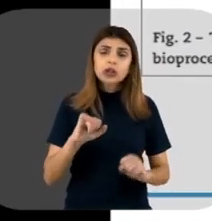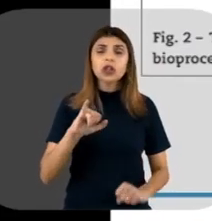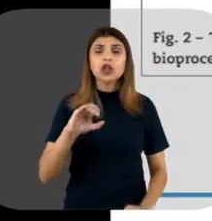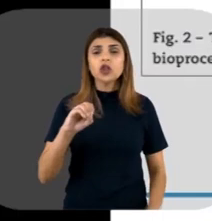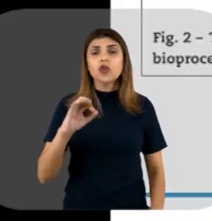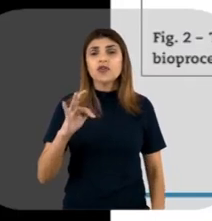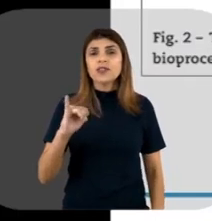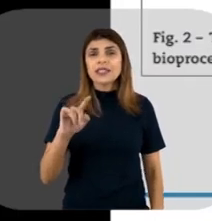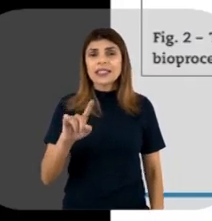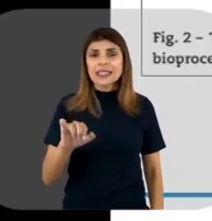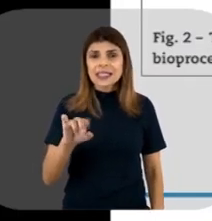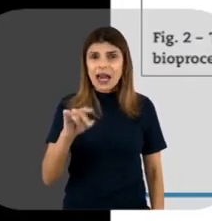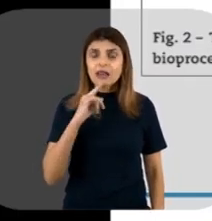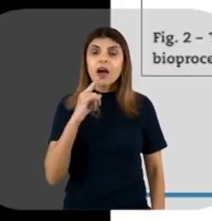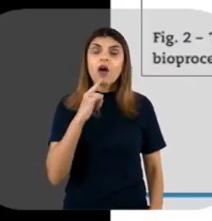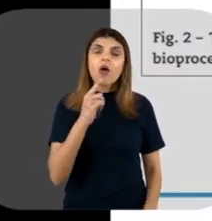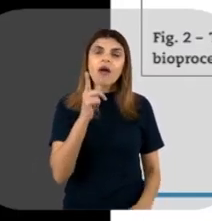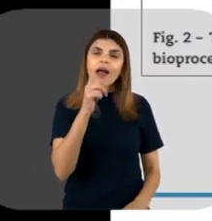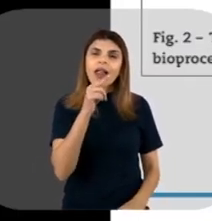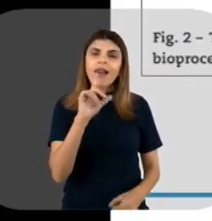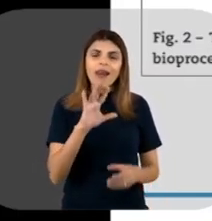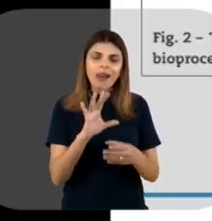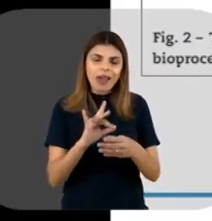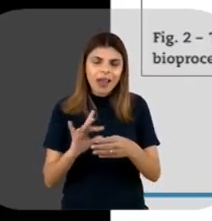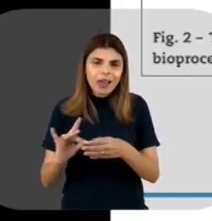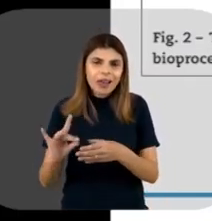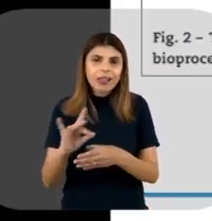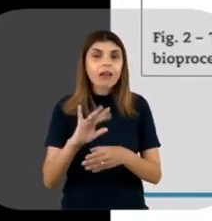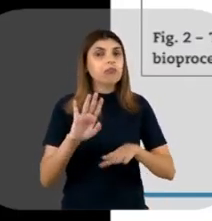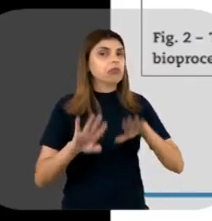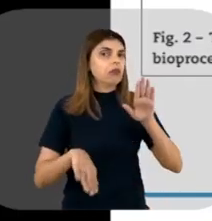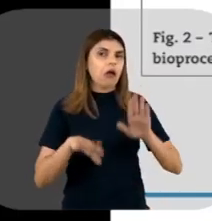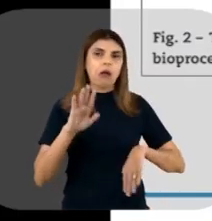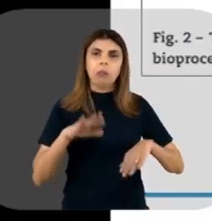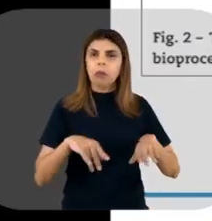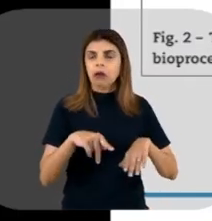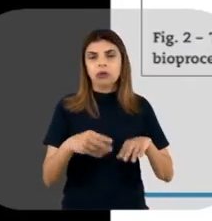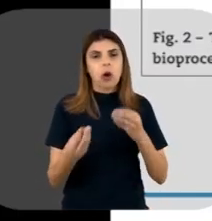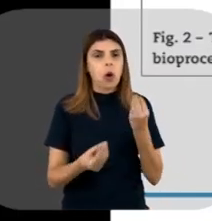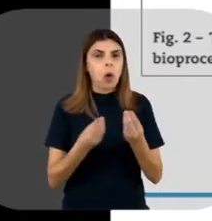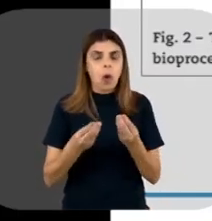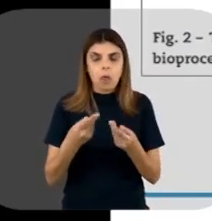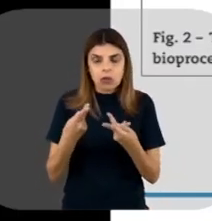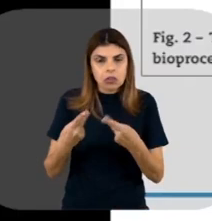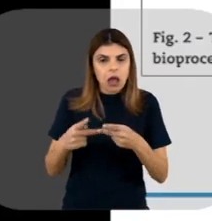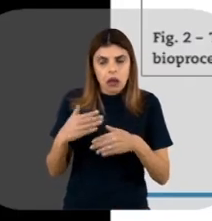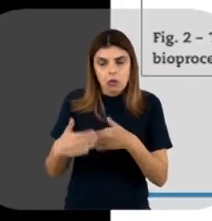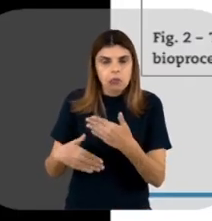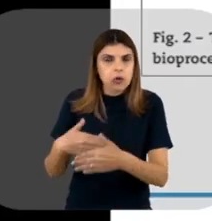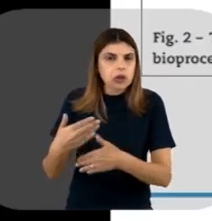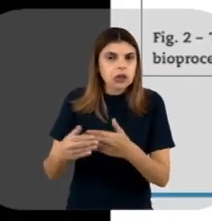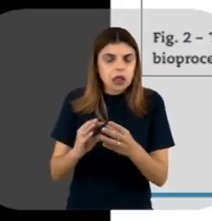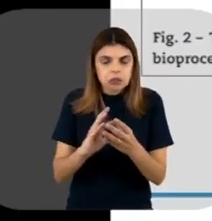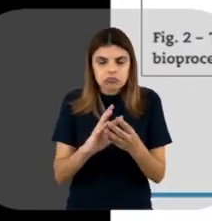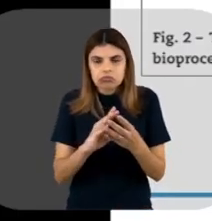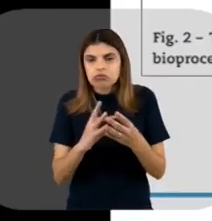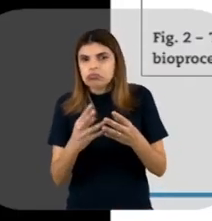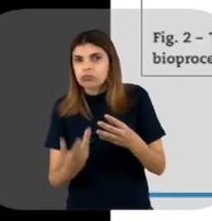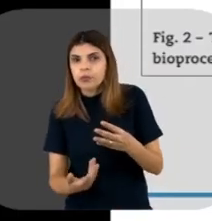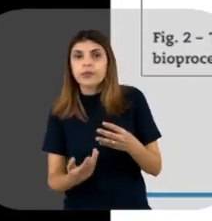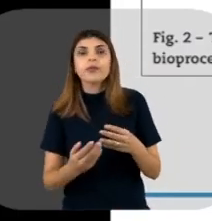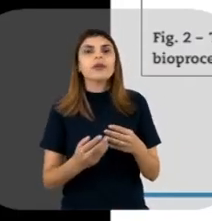ser apresentada com uma formulação líquida. Vai depender de como ela se comportar durante o processo, né?